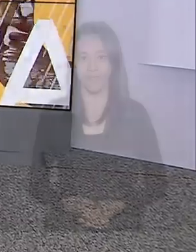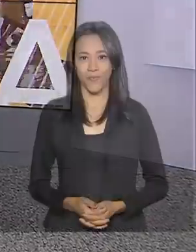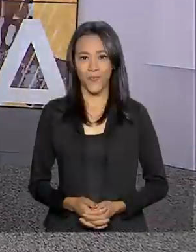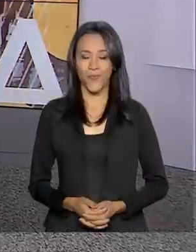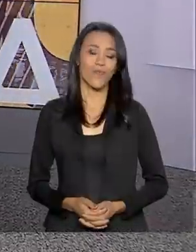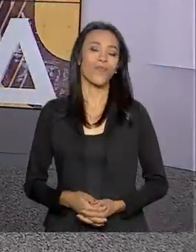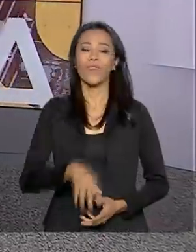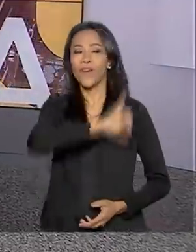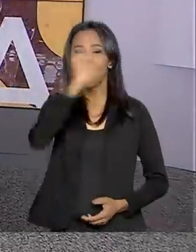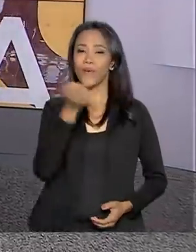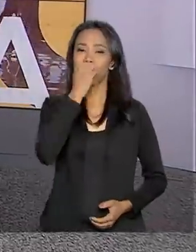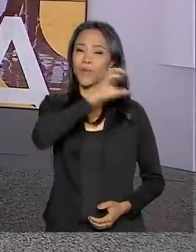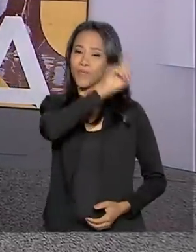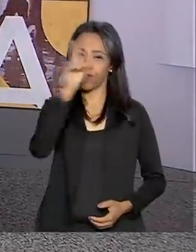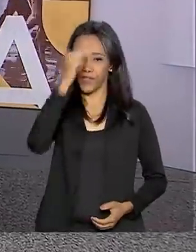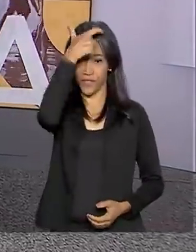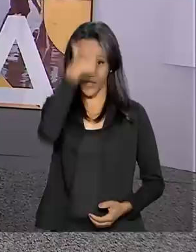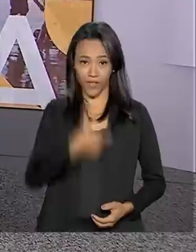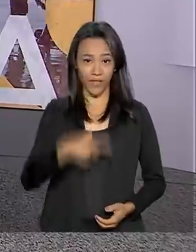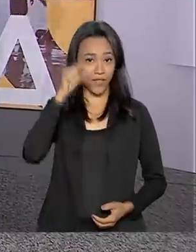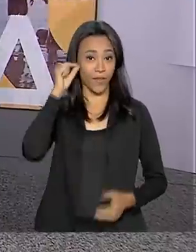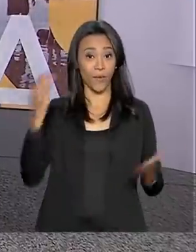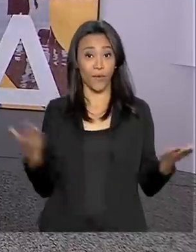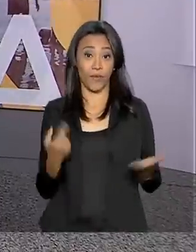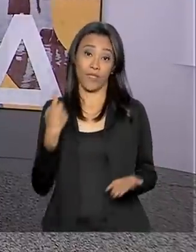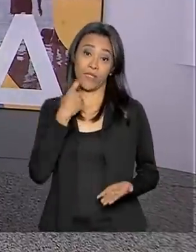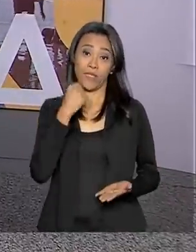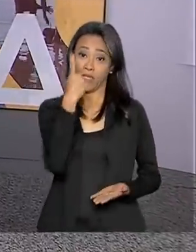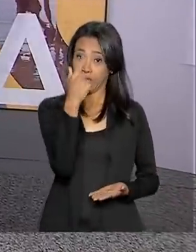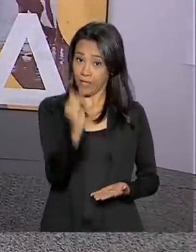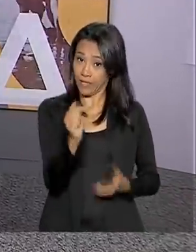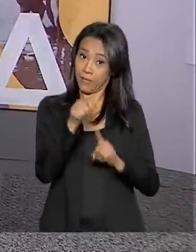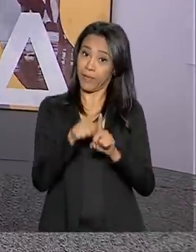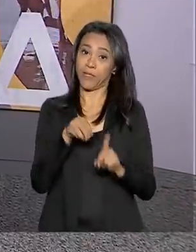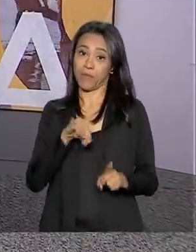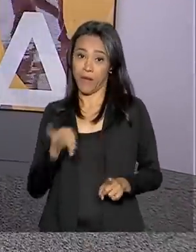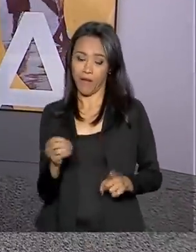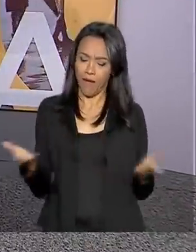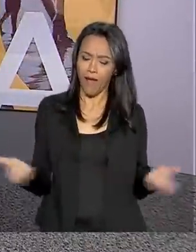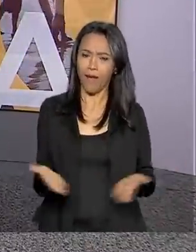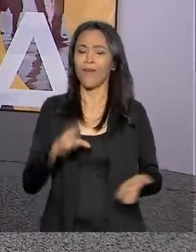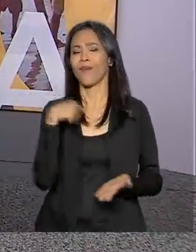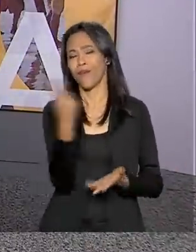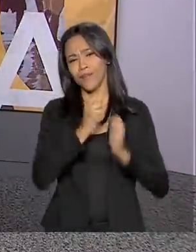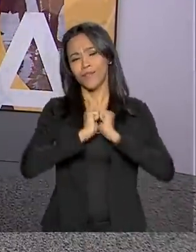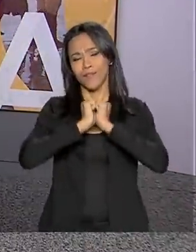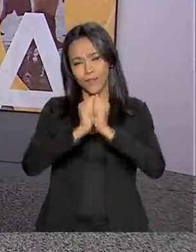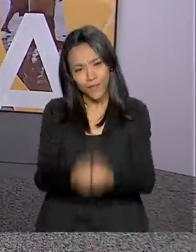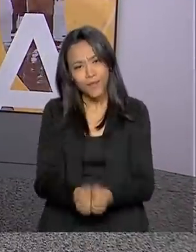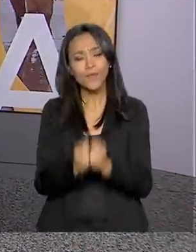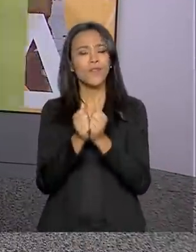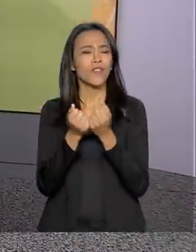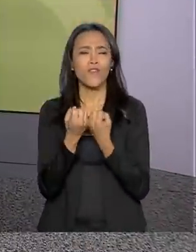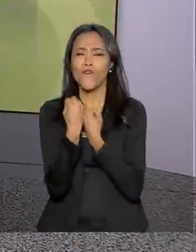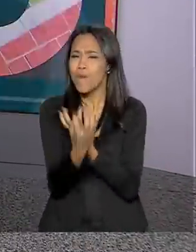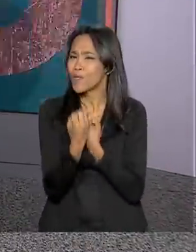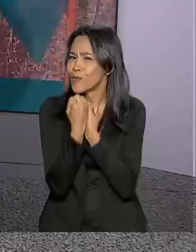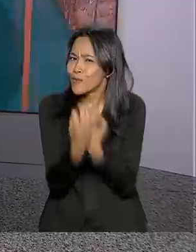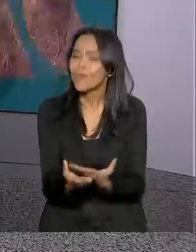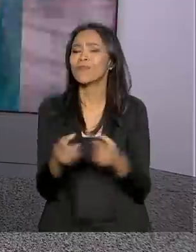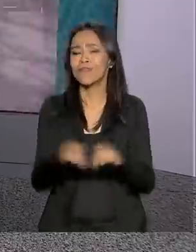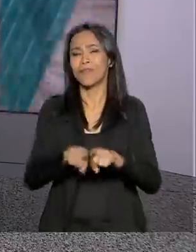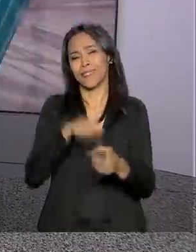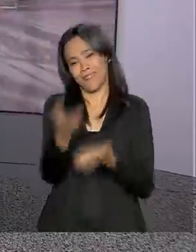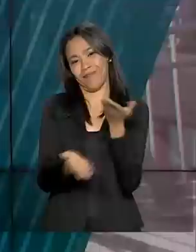Olá, bom dia! Eu sou Carla Batier, hoje é sexta-feira, 17 de maio. A partir de agora, estamos juntos no Brasil em Dia, com muita informação e